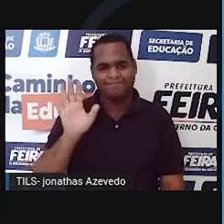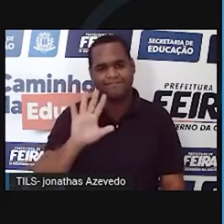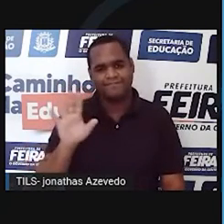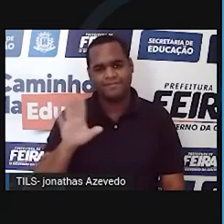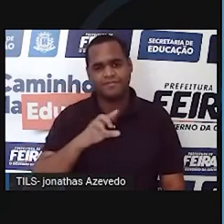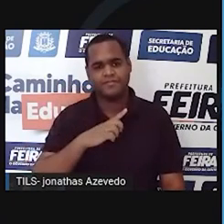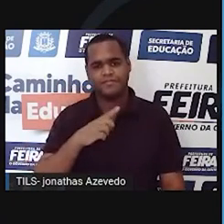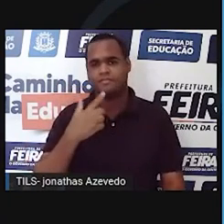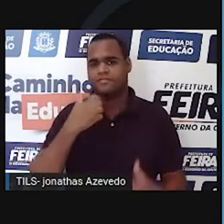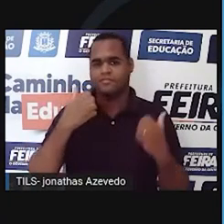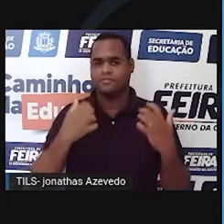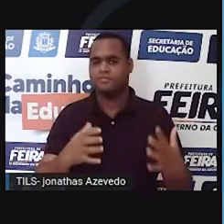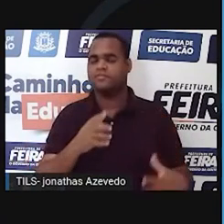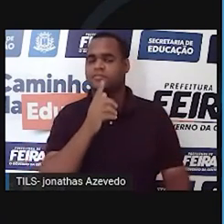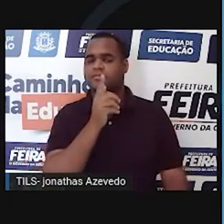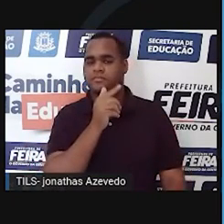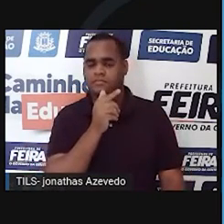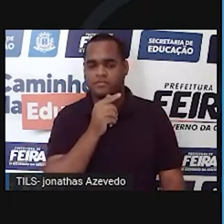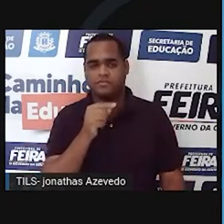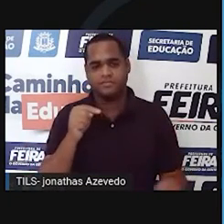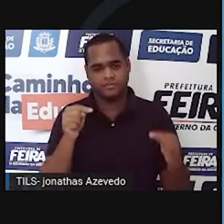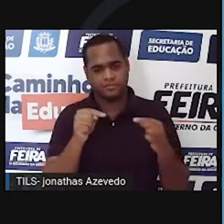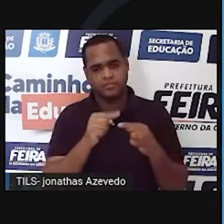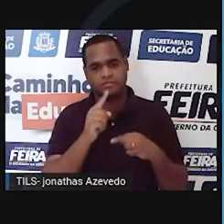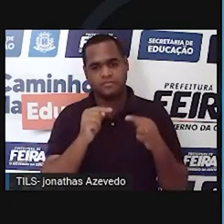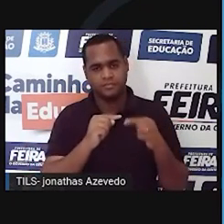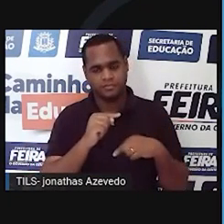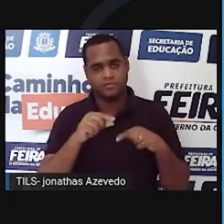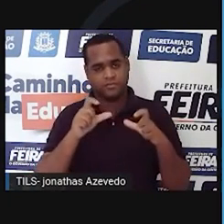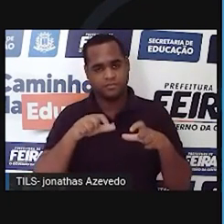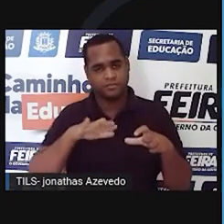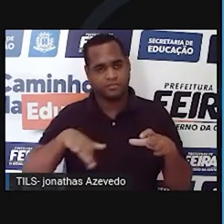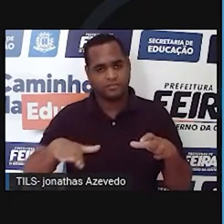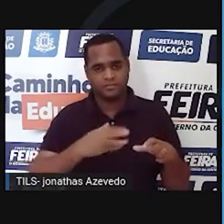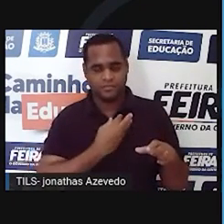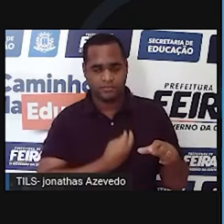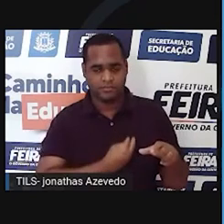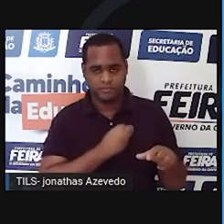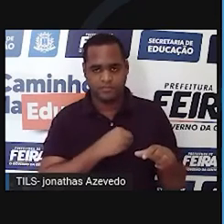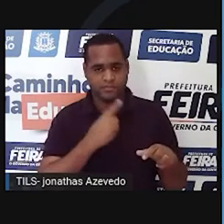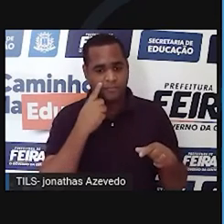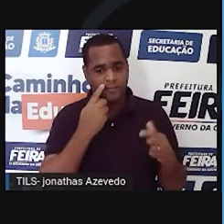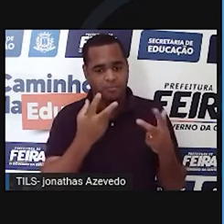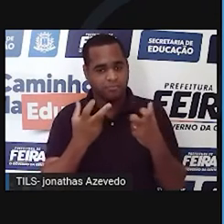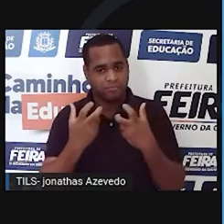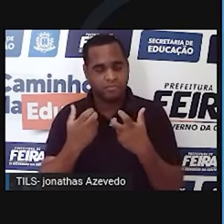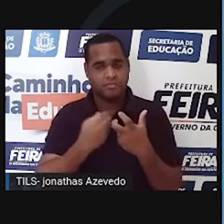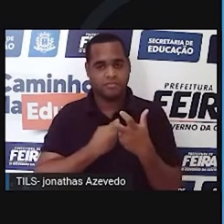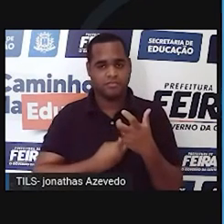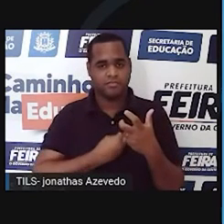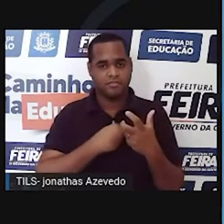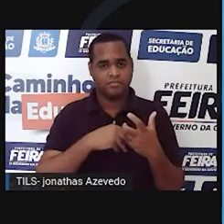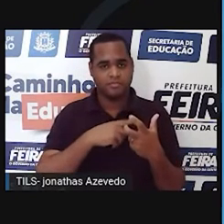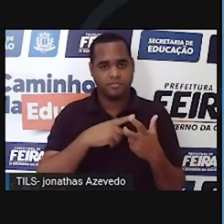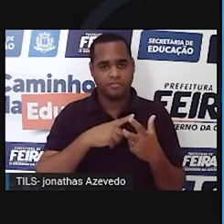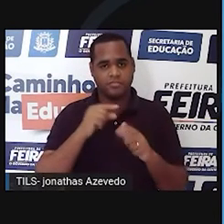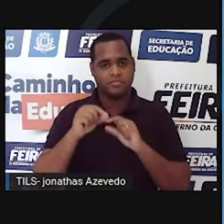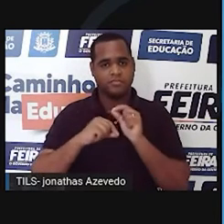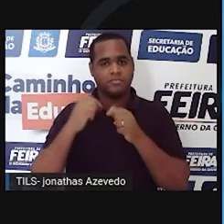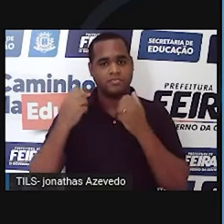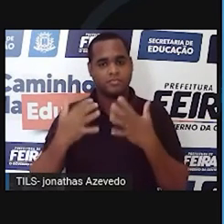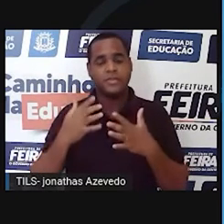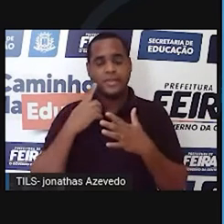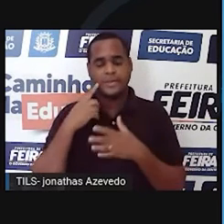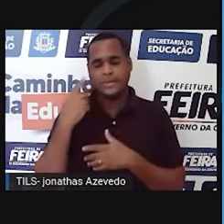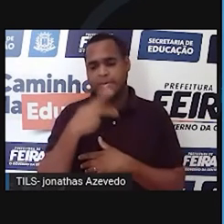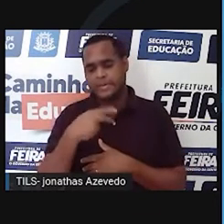comprometer a água, que no mundo de hoje, no planeta que nós estamos vivendo, é o recurso mais